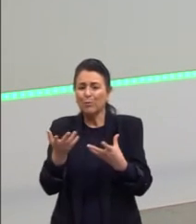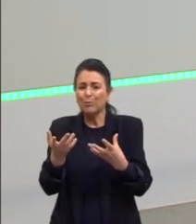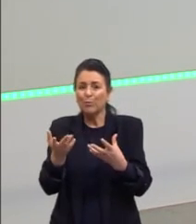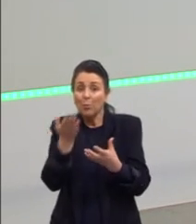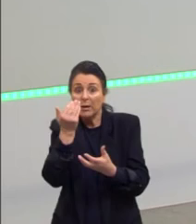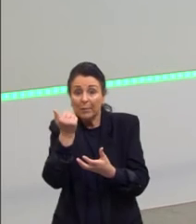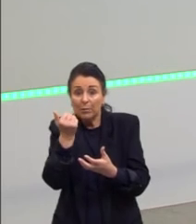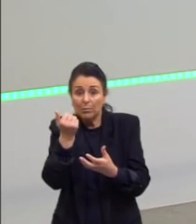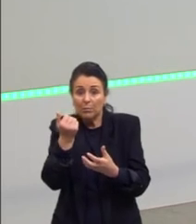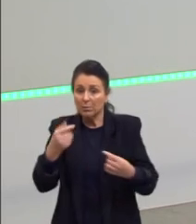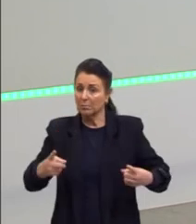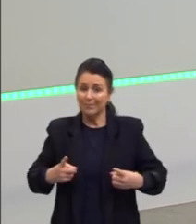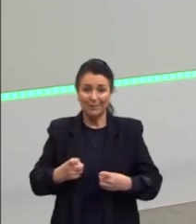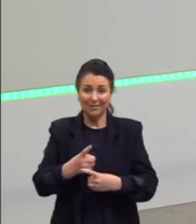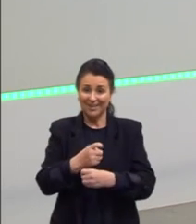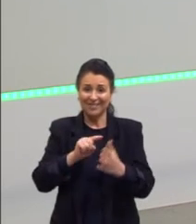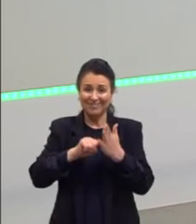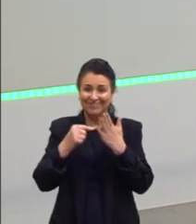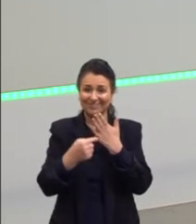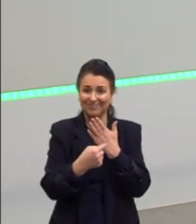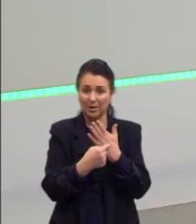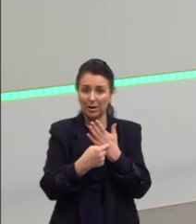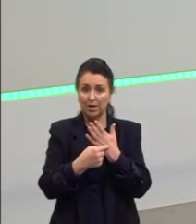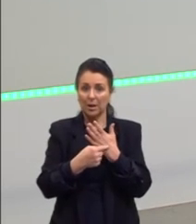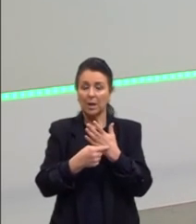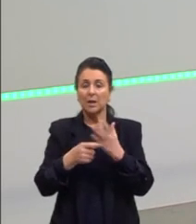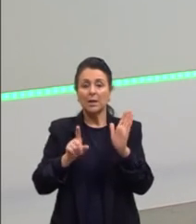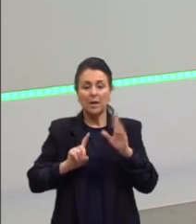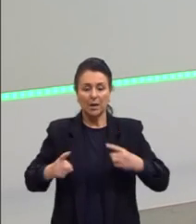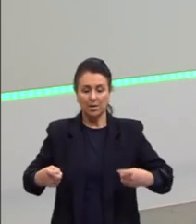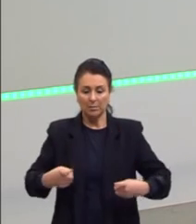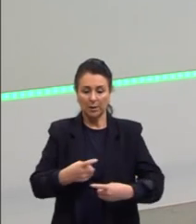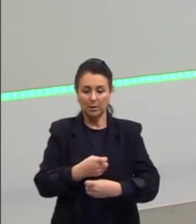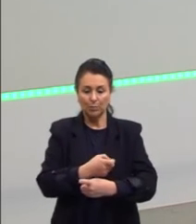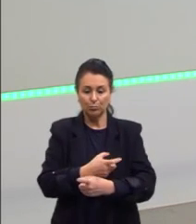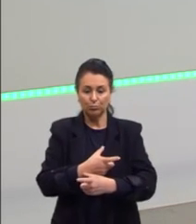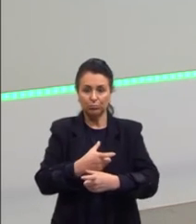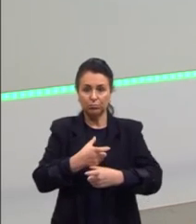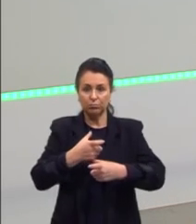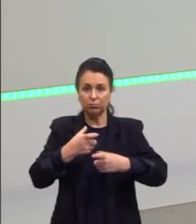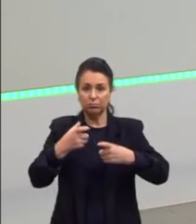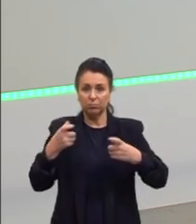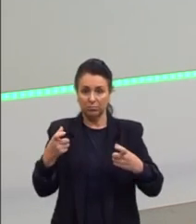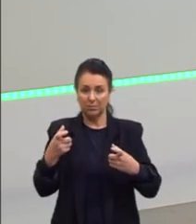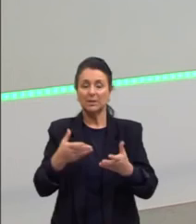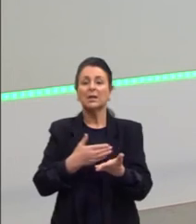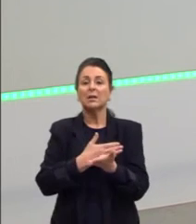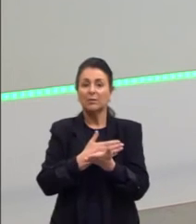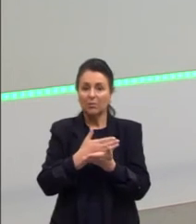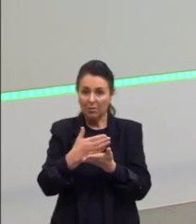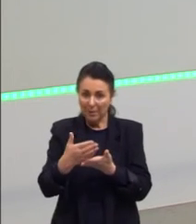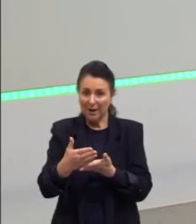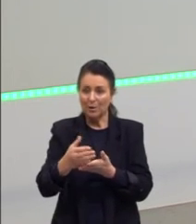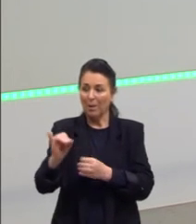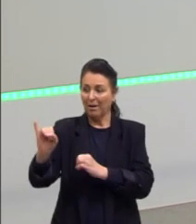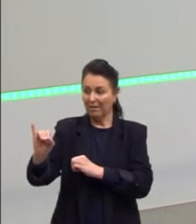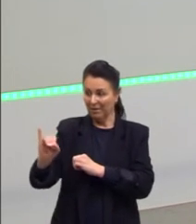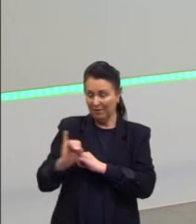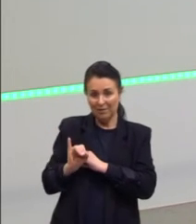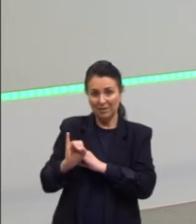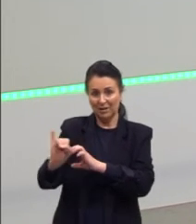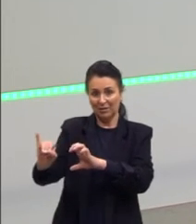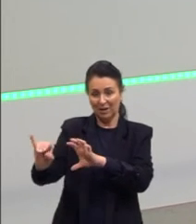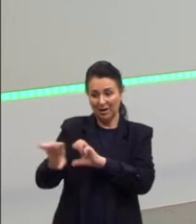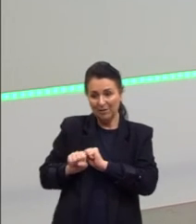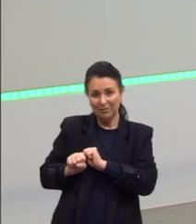bom para as bactérias. E elas se proliferam ali naquele muco. E aí, ocasiona uma infecção bacteriana